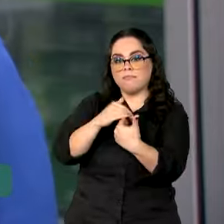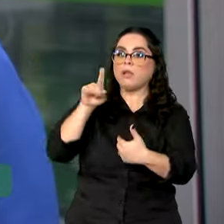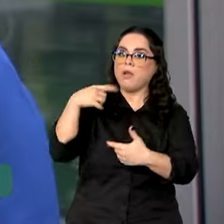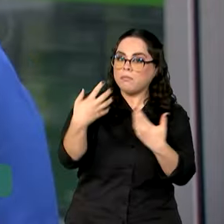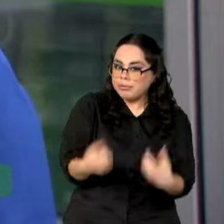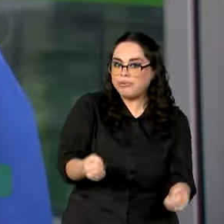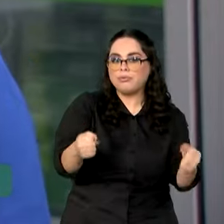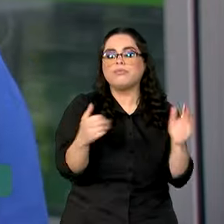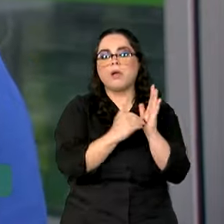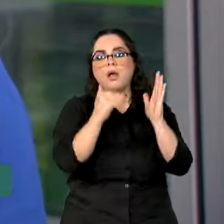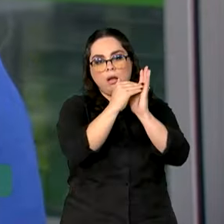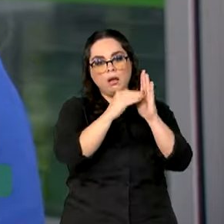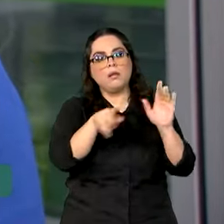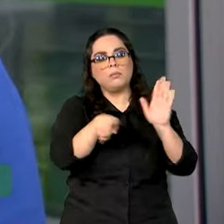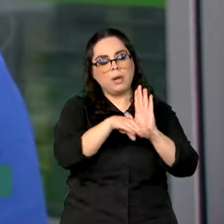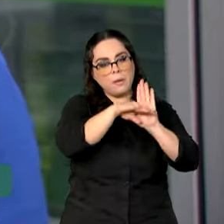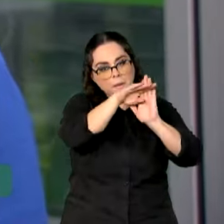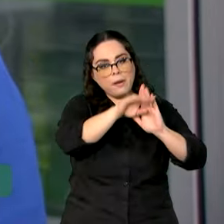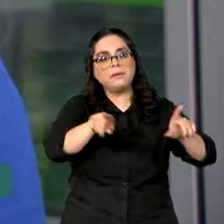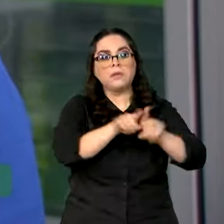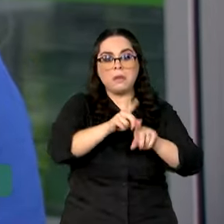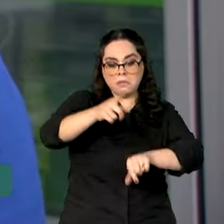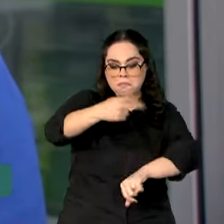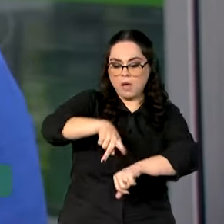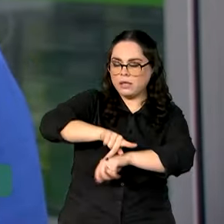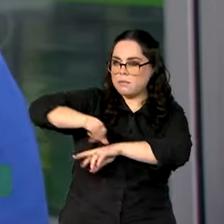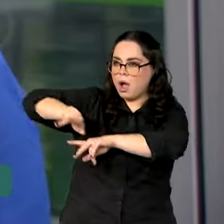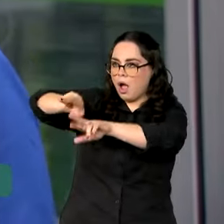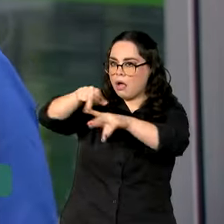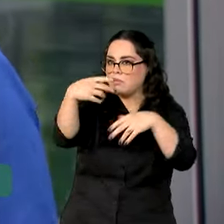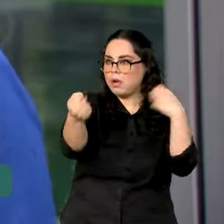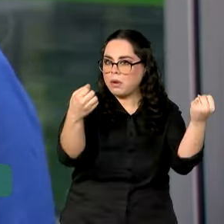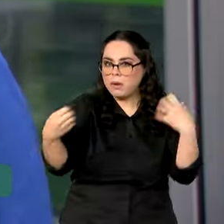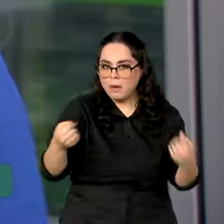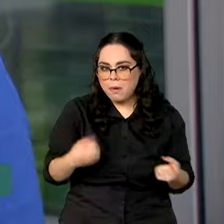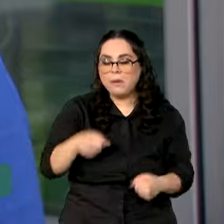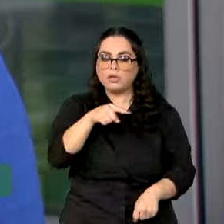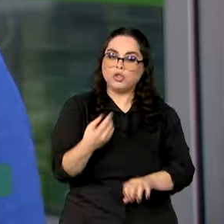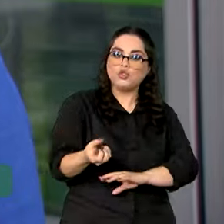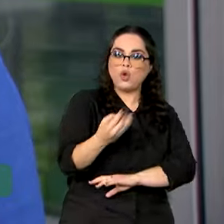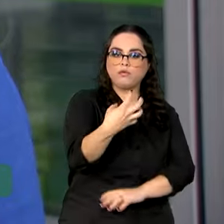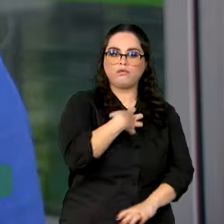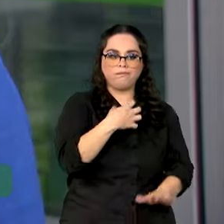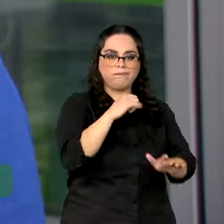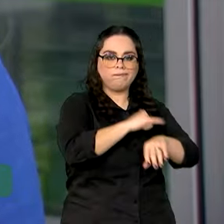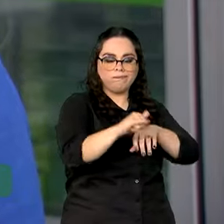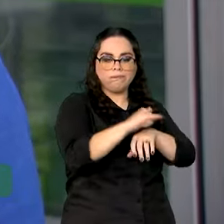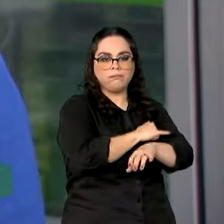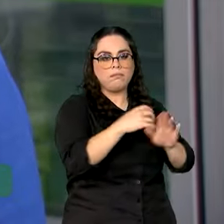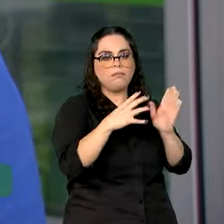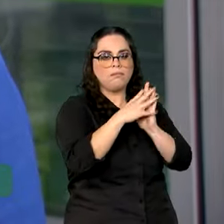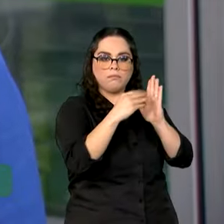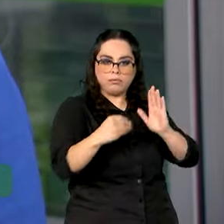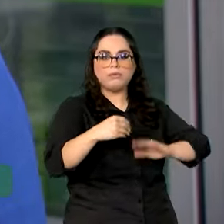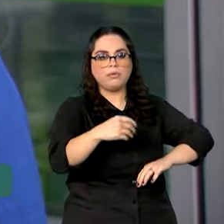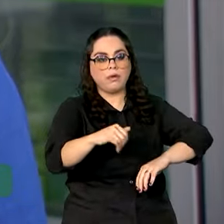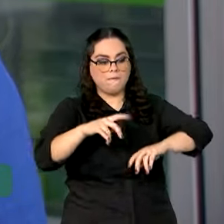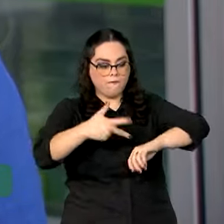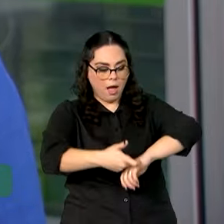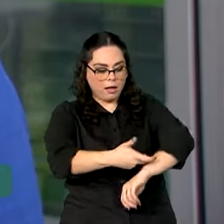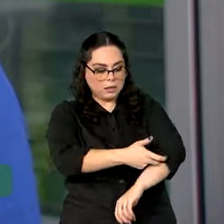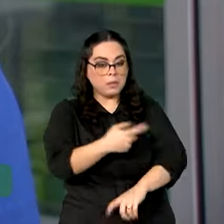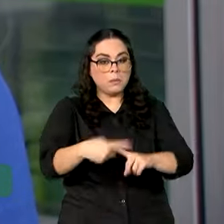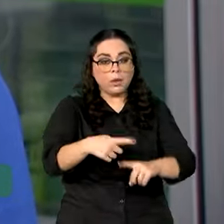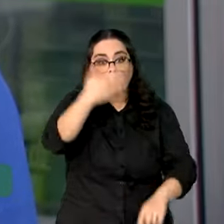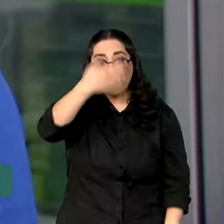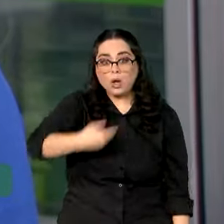considerando que muitos países já também estão adotando esse novo formato de vacinação por entender uma maior